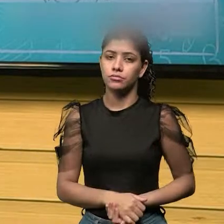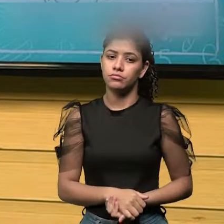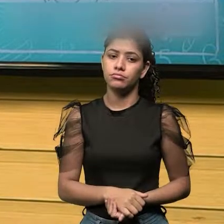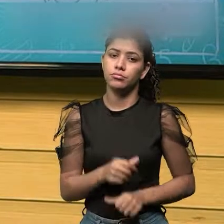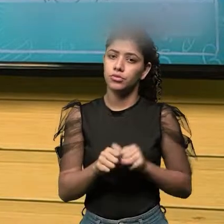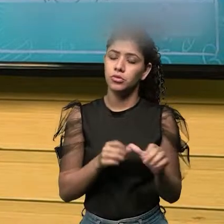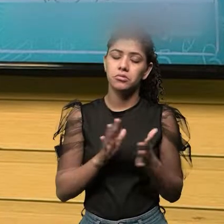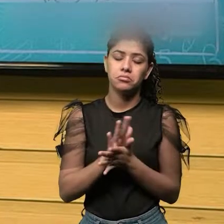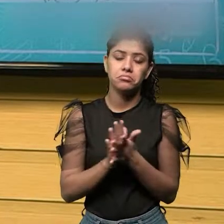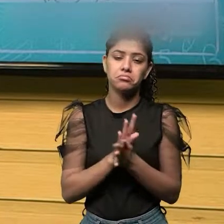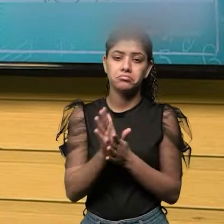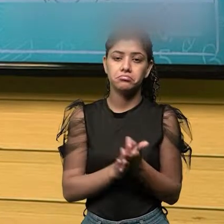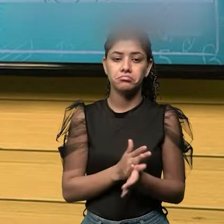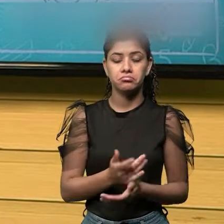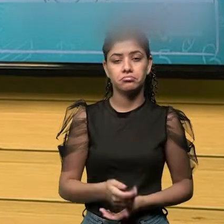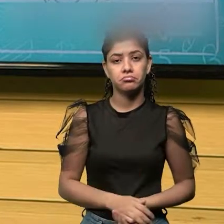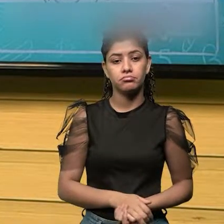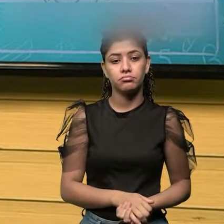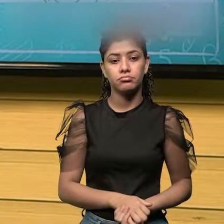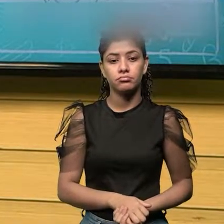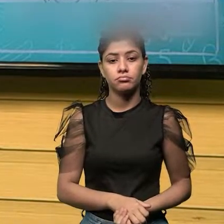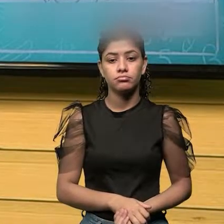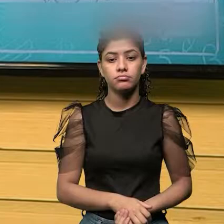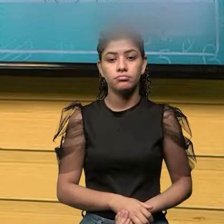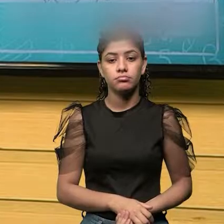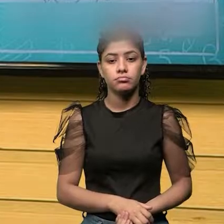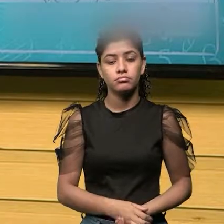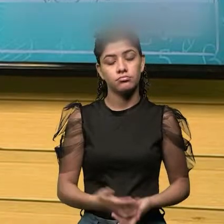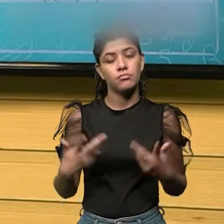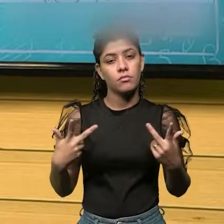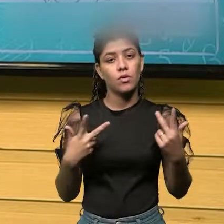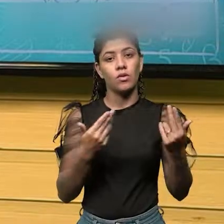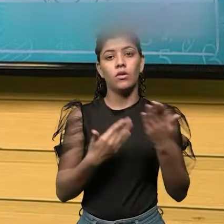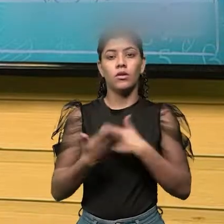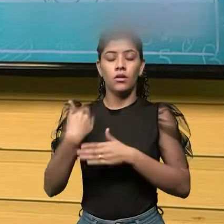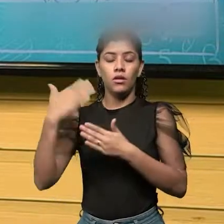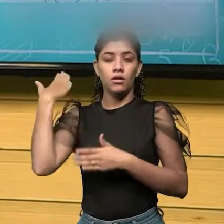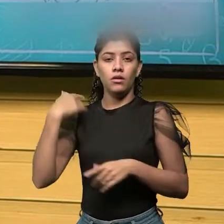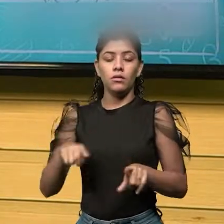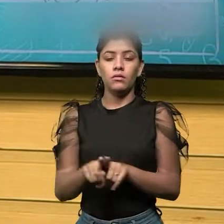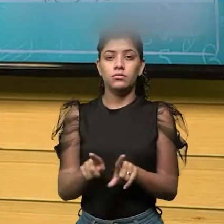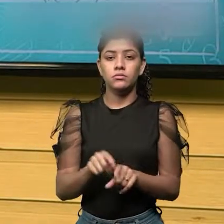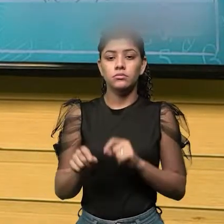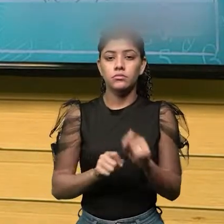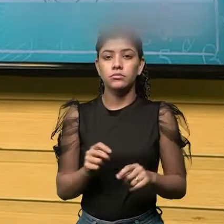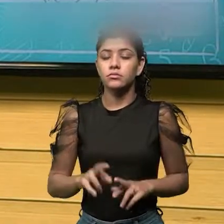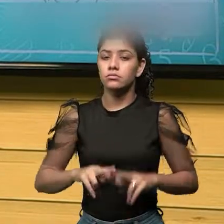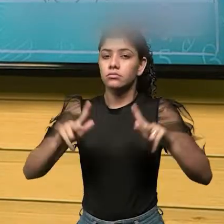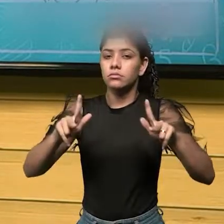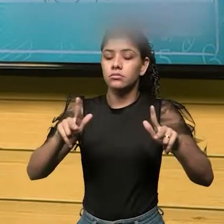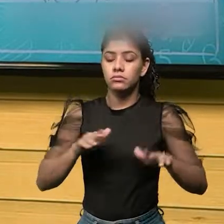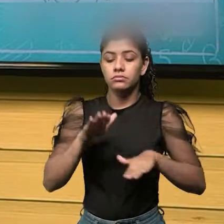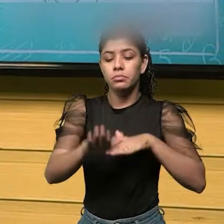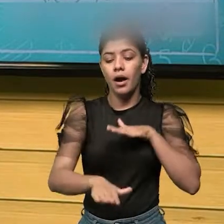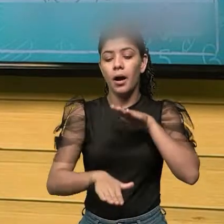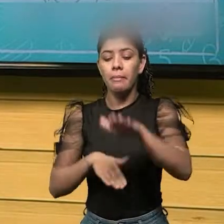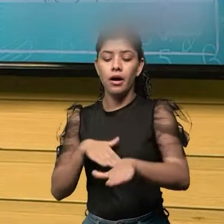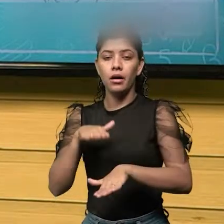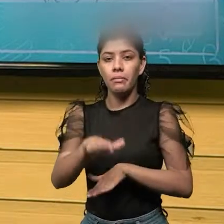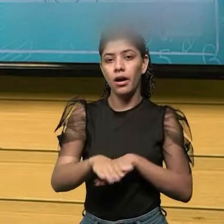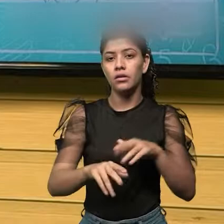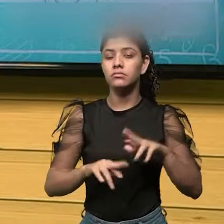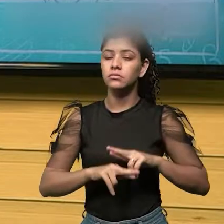ficou diferente. Então, assim como é hoje, antigamente, tamanhos de pé diferentes, a passada diferente.